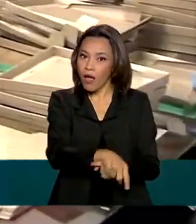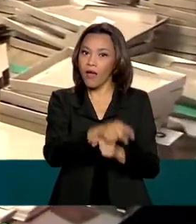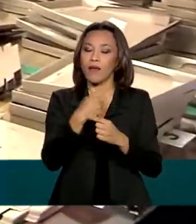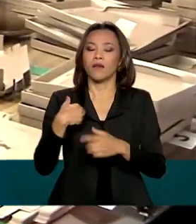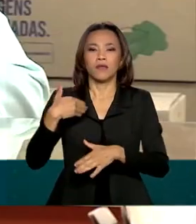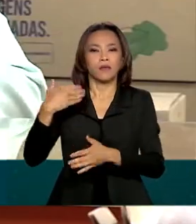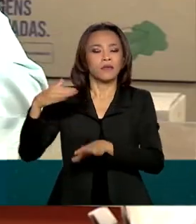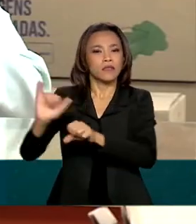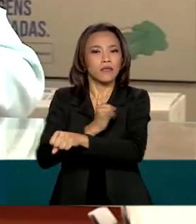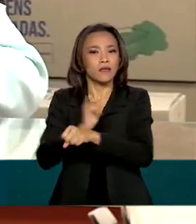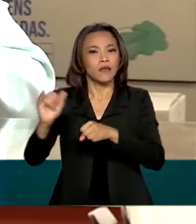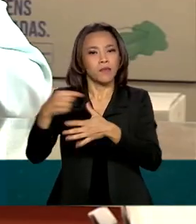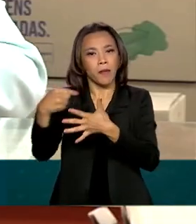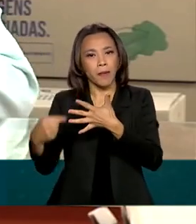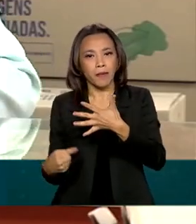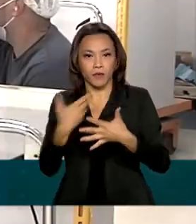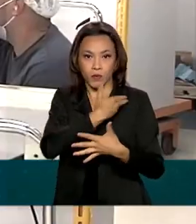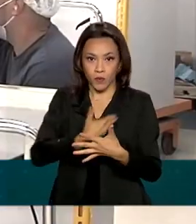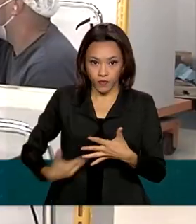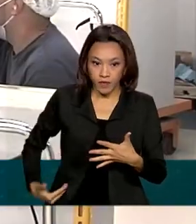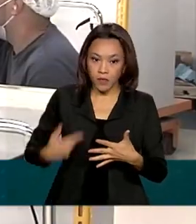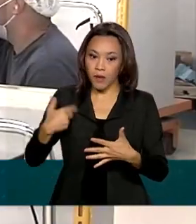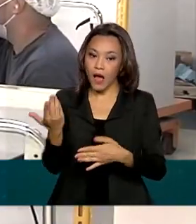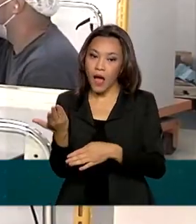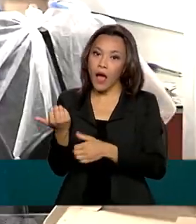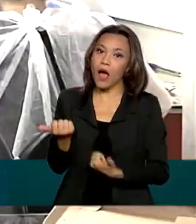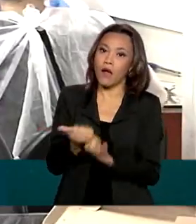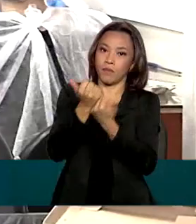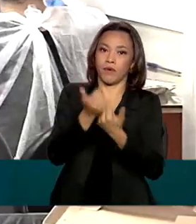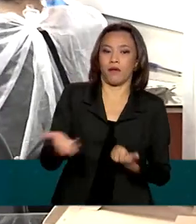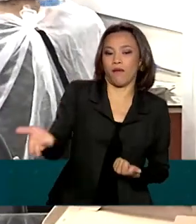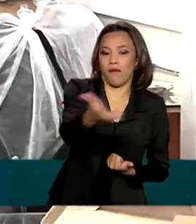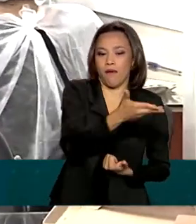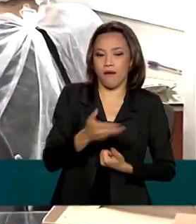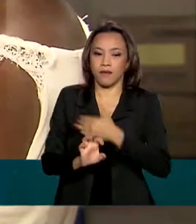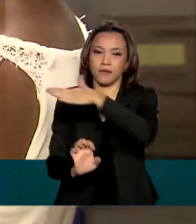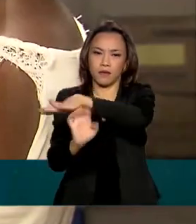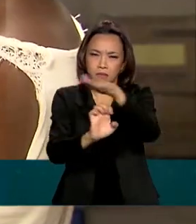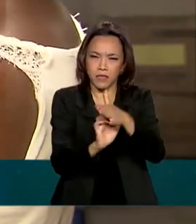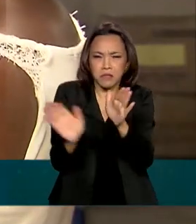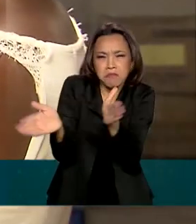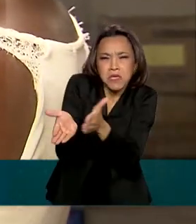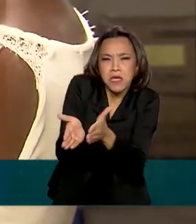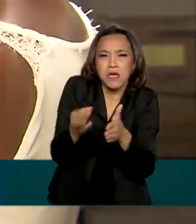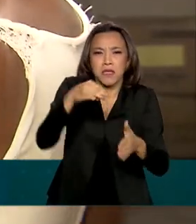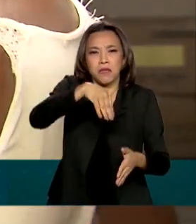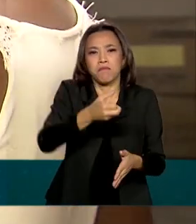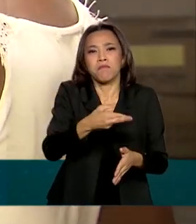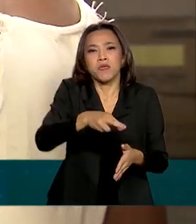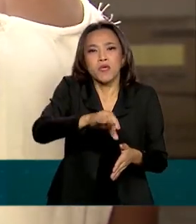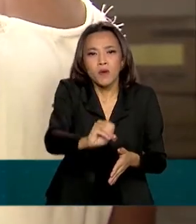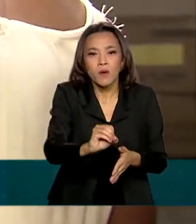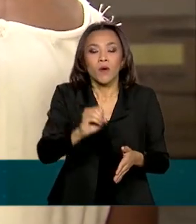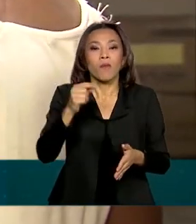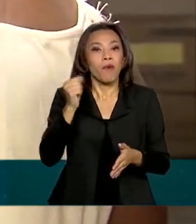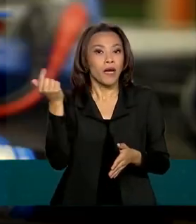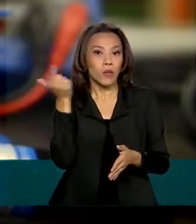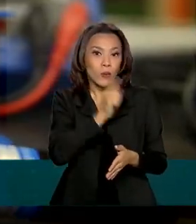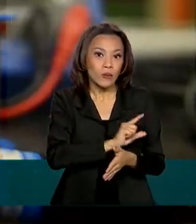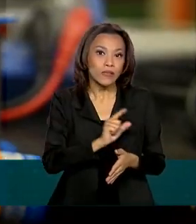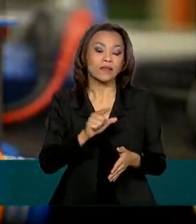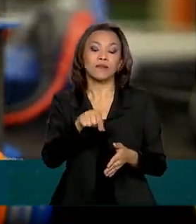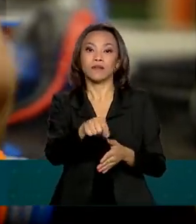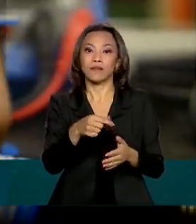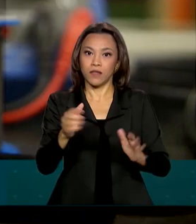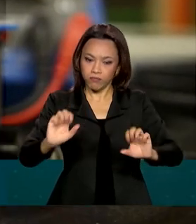pelo governo para ajudar as micro, pequenas e médias empresas no enfrentamento aos efeitos da